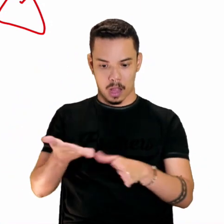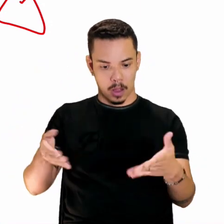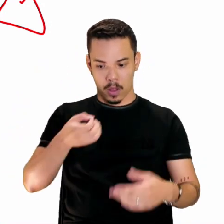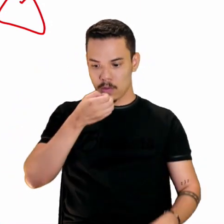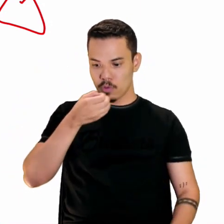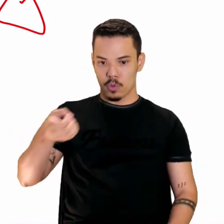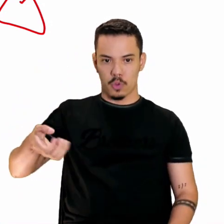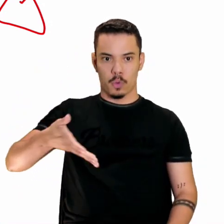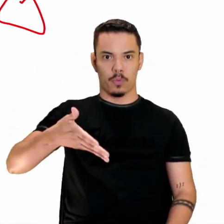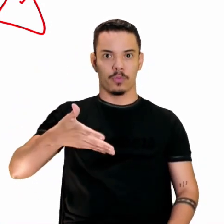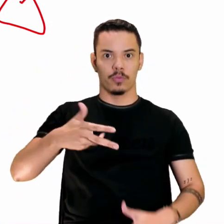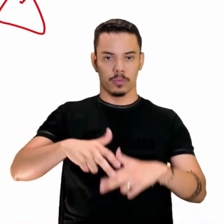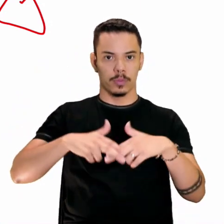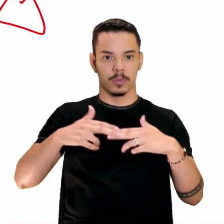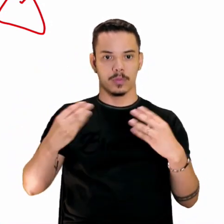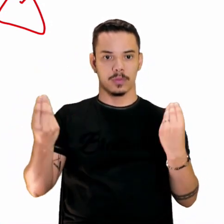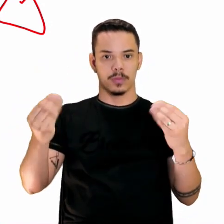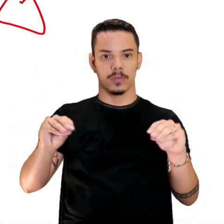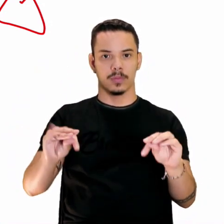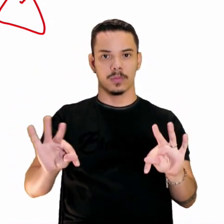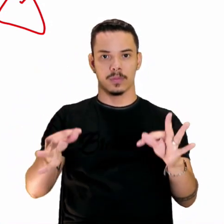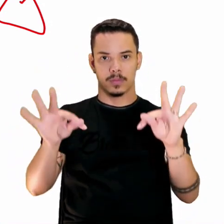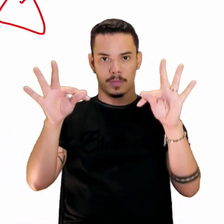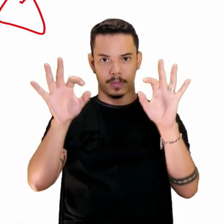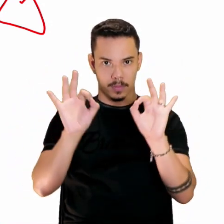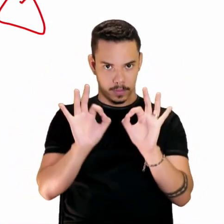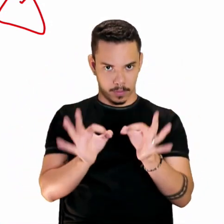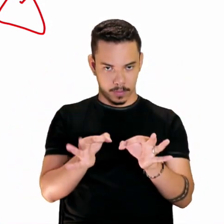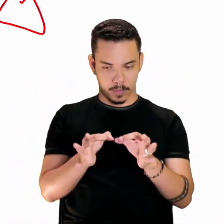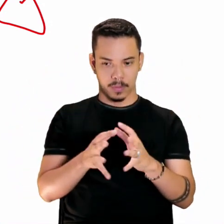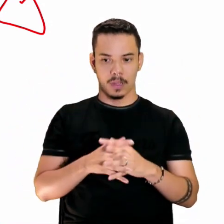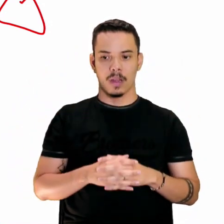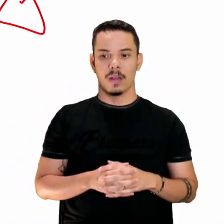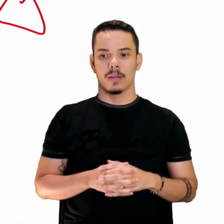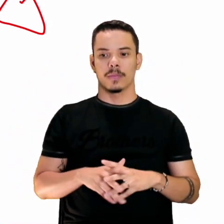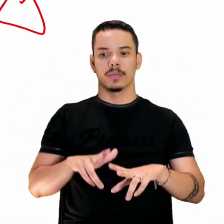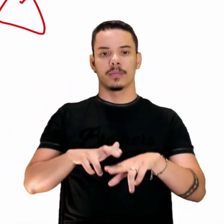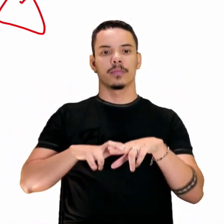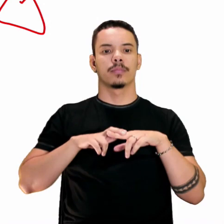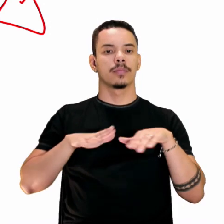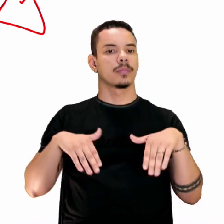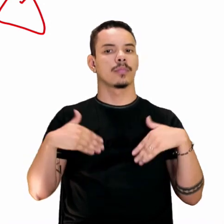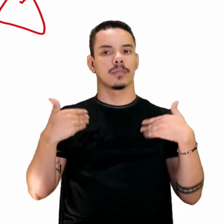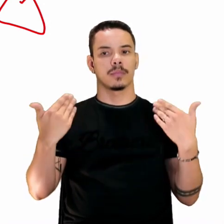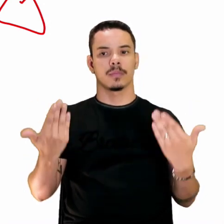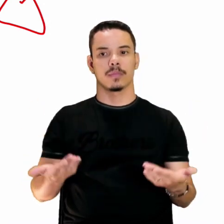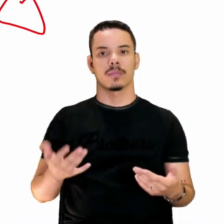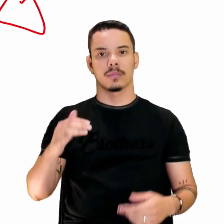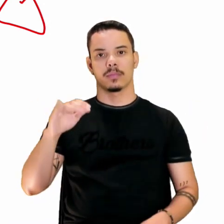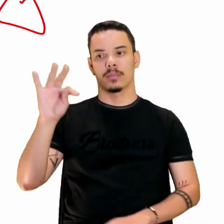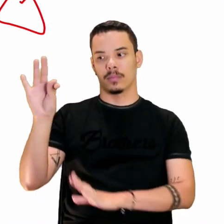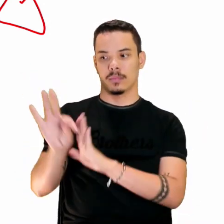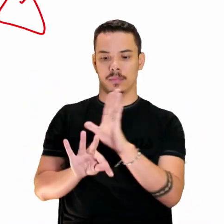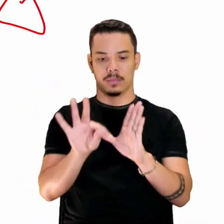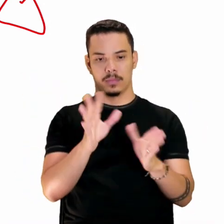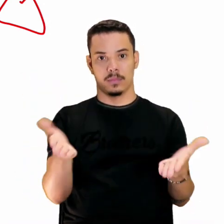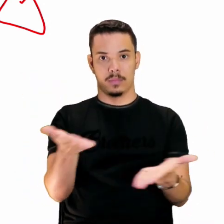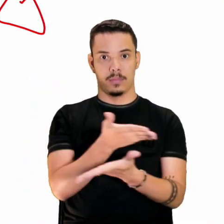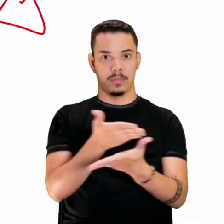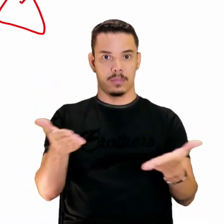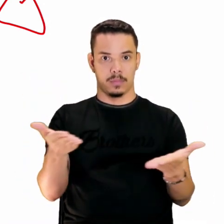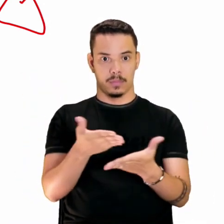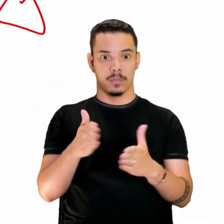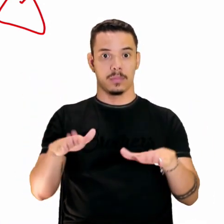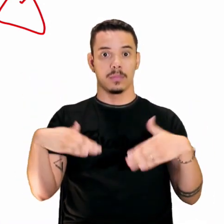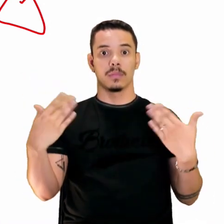atuais colocando aí a tecnologia, certo? E é claro, qual é a intertextualidade? Qual é